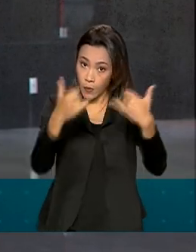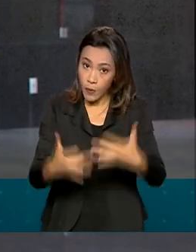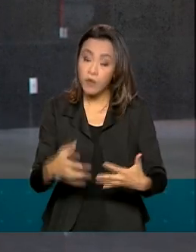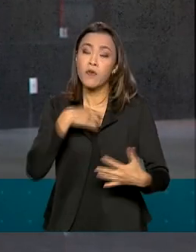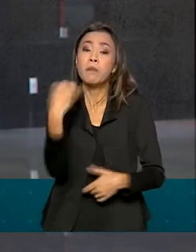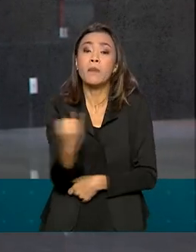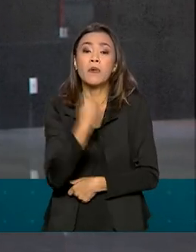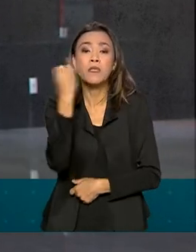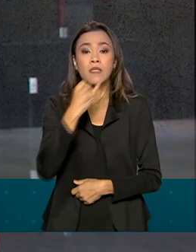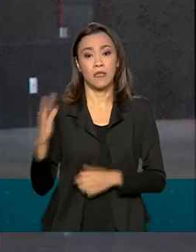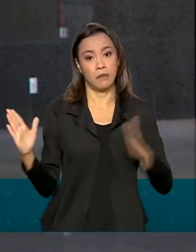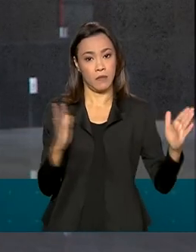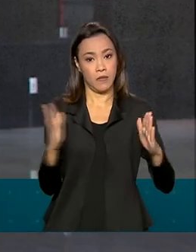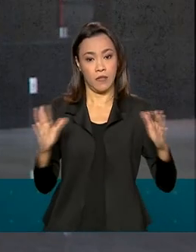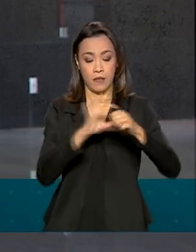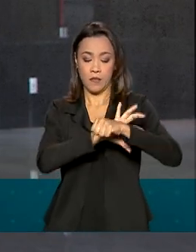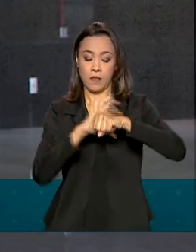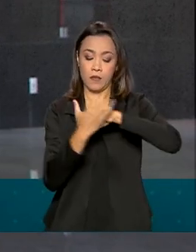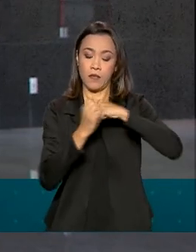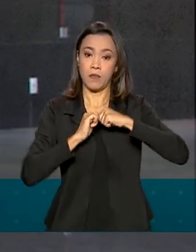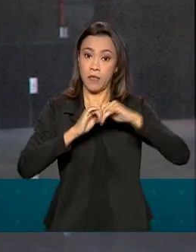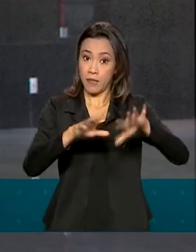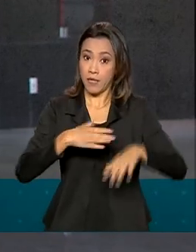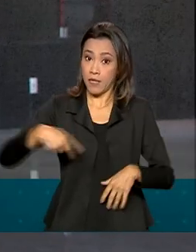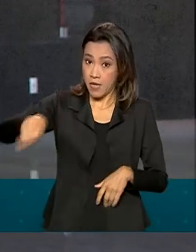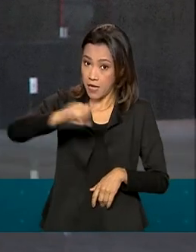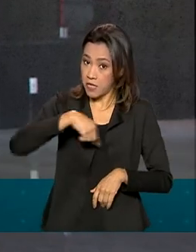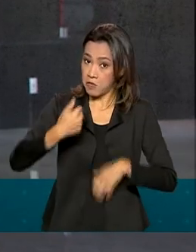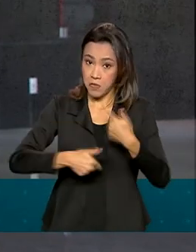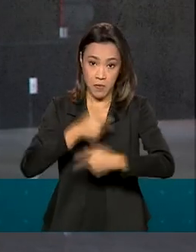neste momento da pandemia e que eles não pararam de trabalhar.